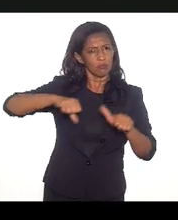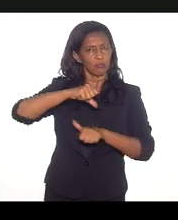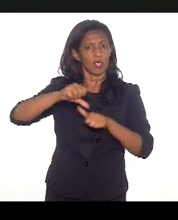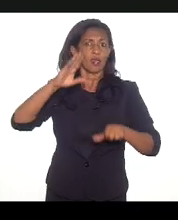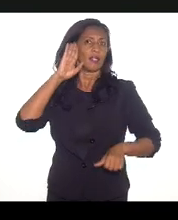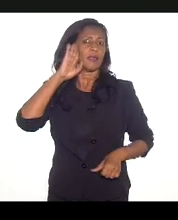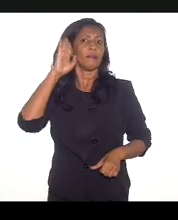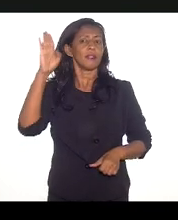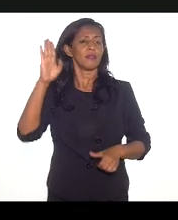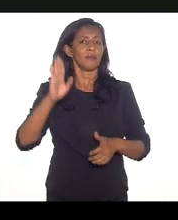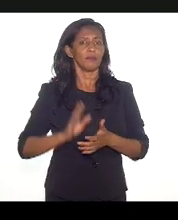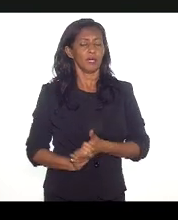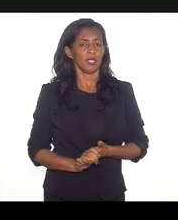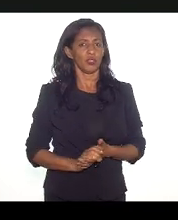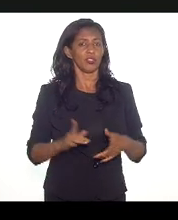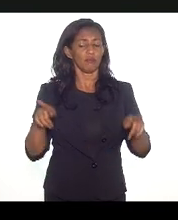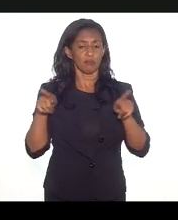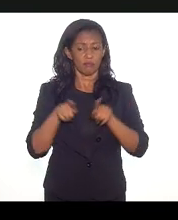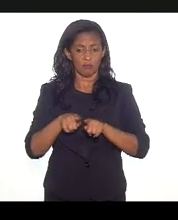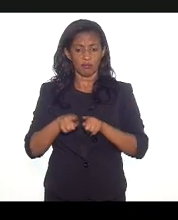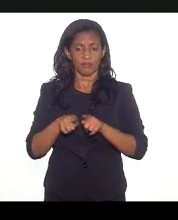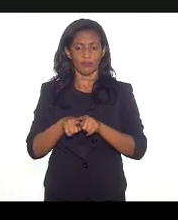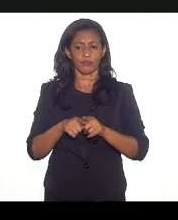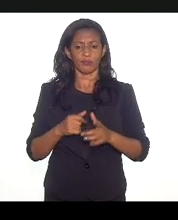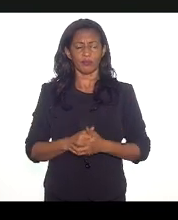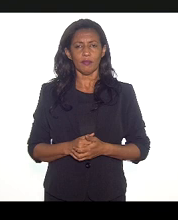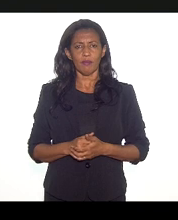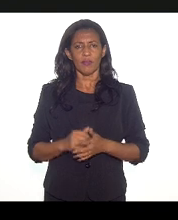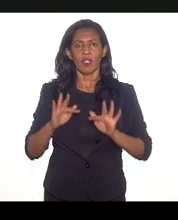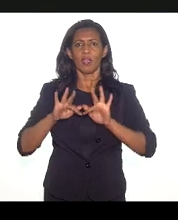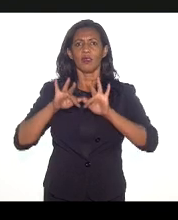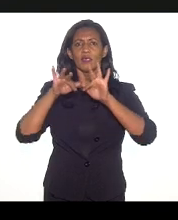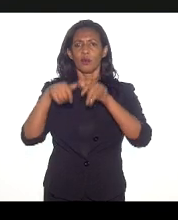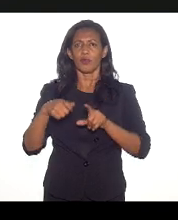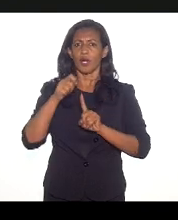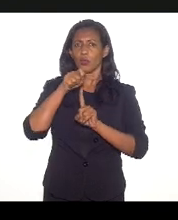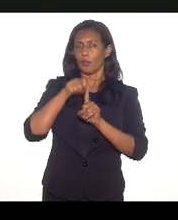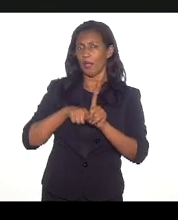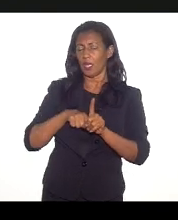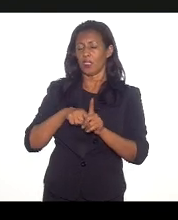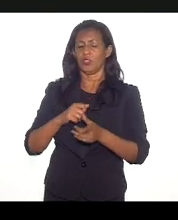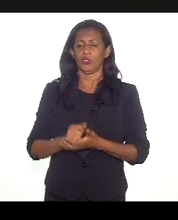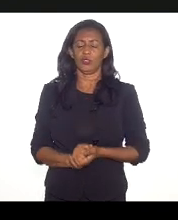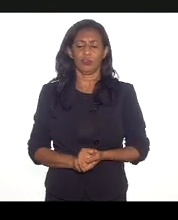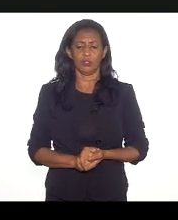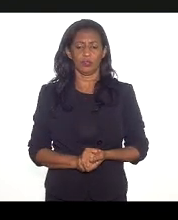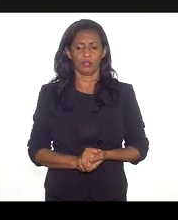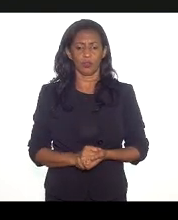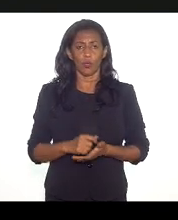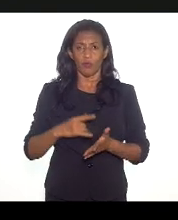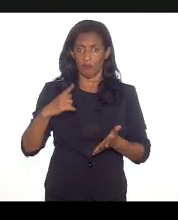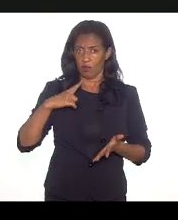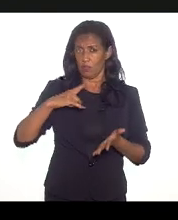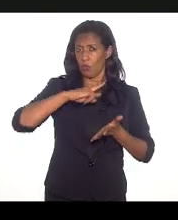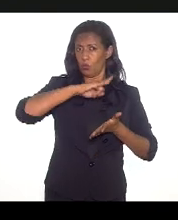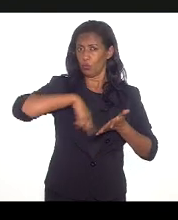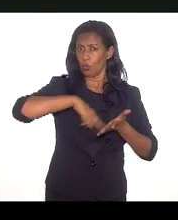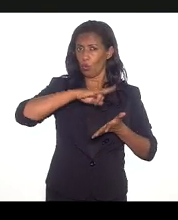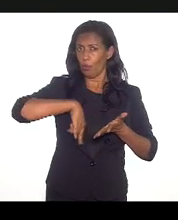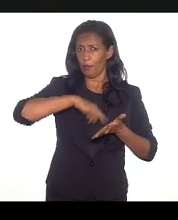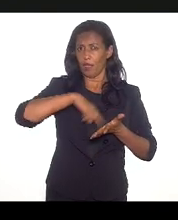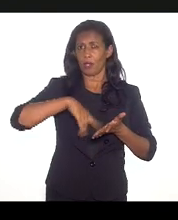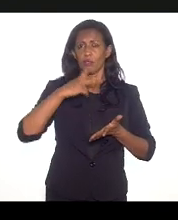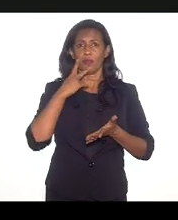e principalmente, a gente vai estar lançando até o final desse mês, até o final de junho, um documento sobre o complexo